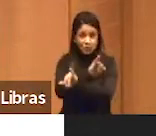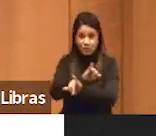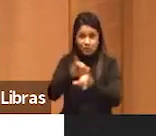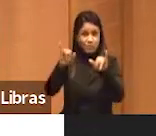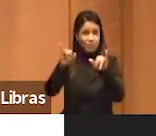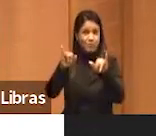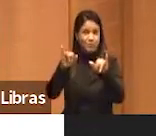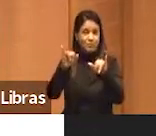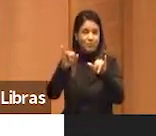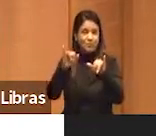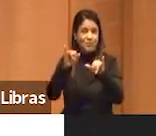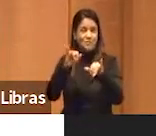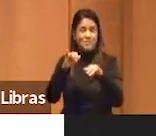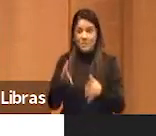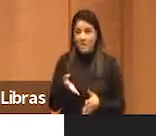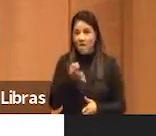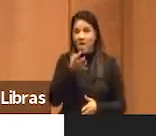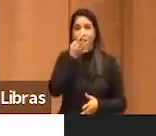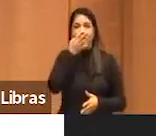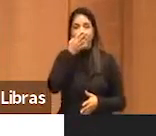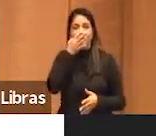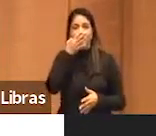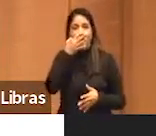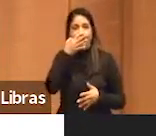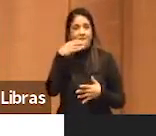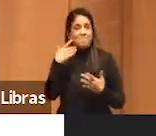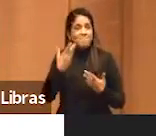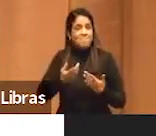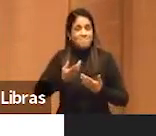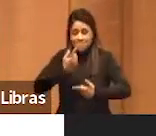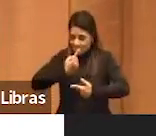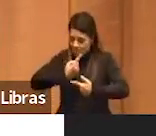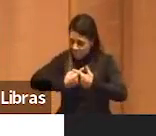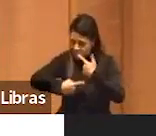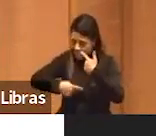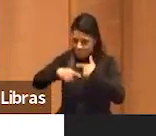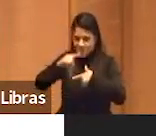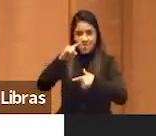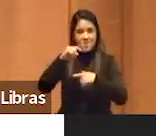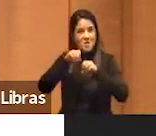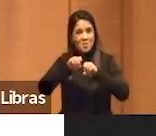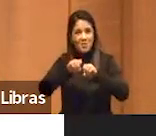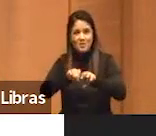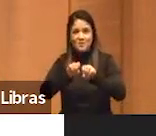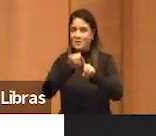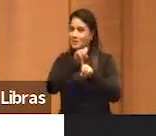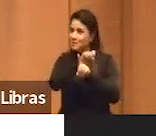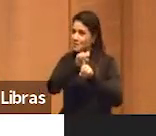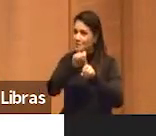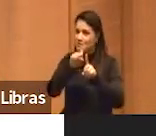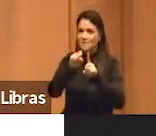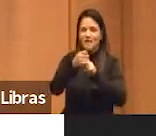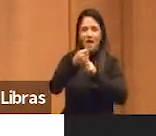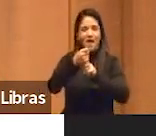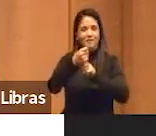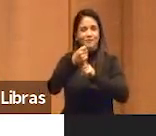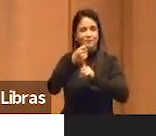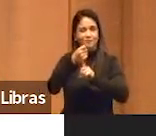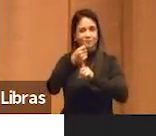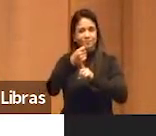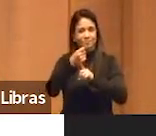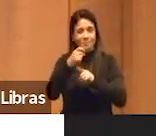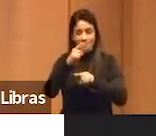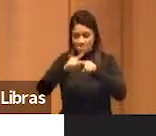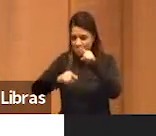encantados, digo assim, pronto, agora a revolução vai acontecer na educação, na sociedade, temos tudo na mão,